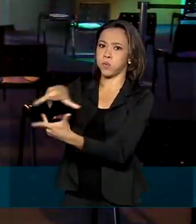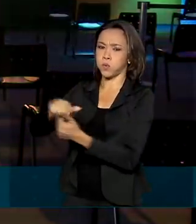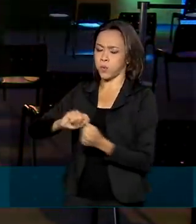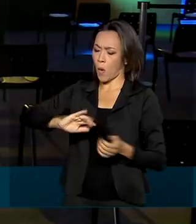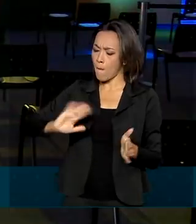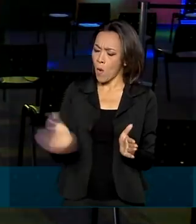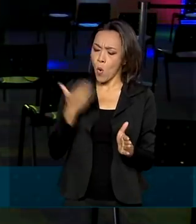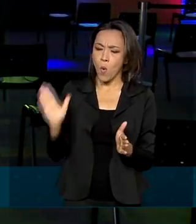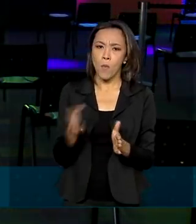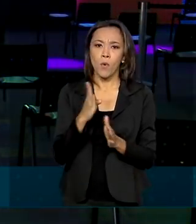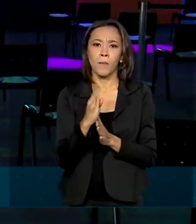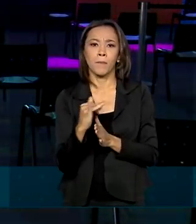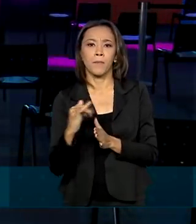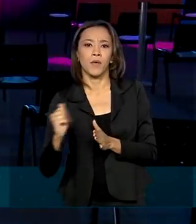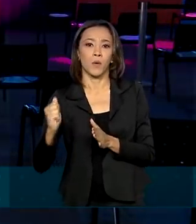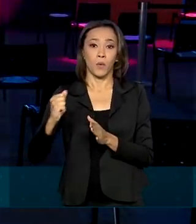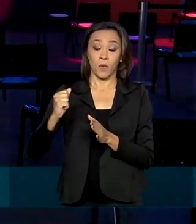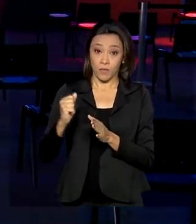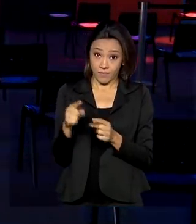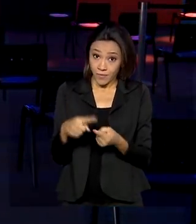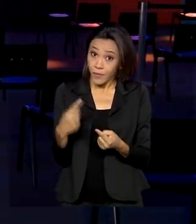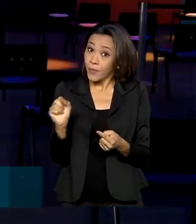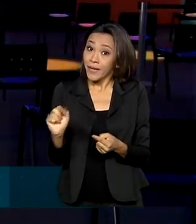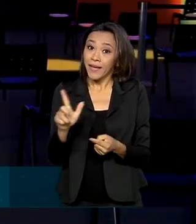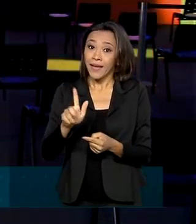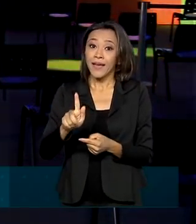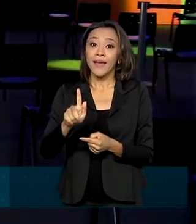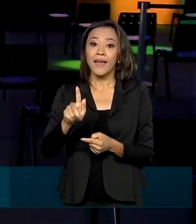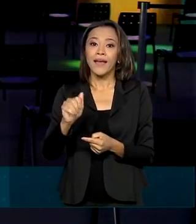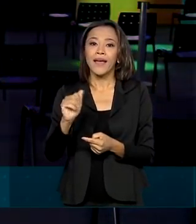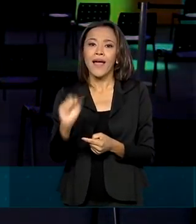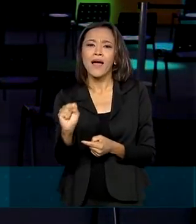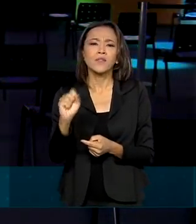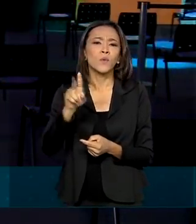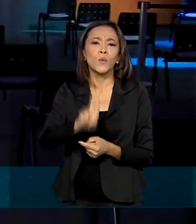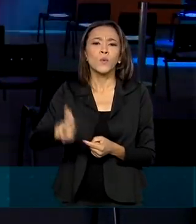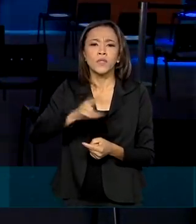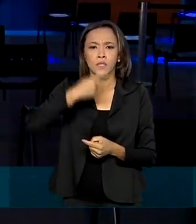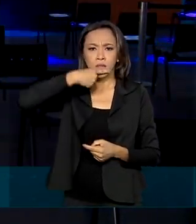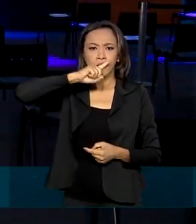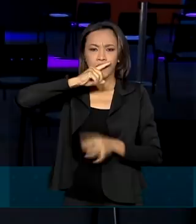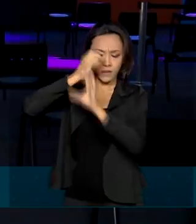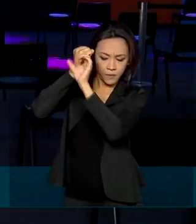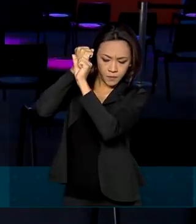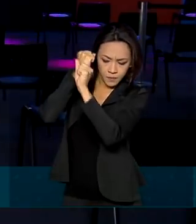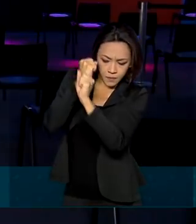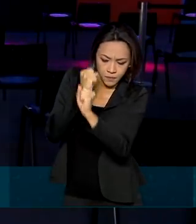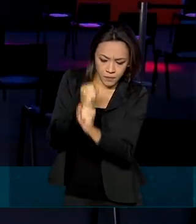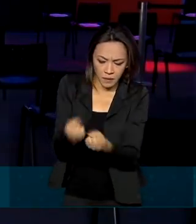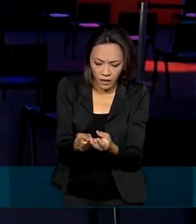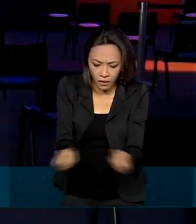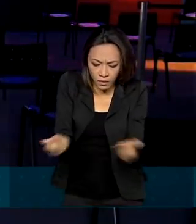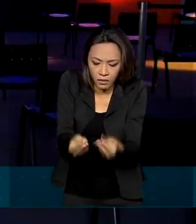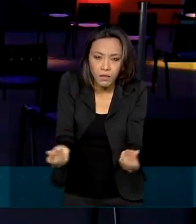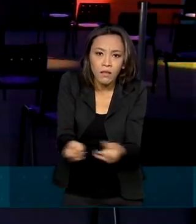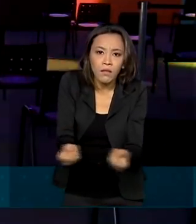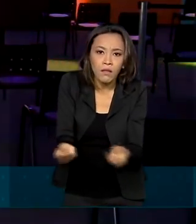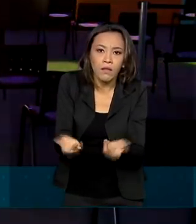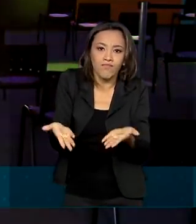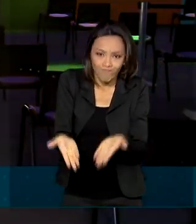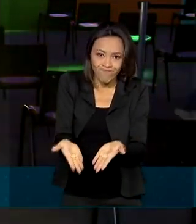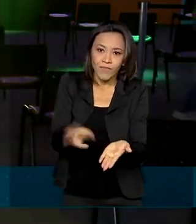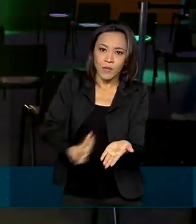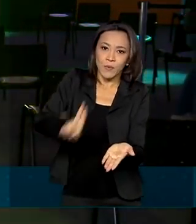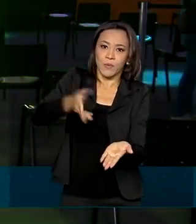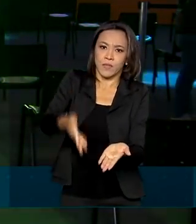biogás através dos subprodutos da cana-de-açúcar. Financiada pelo BNDES, ela tem capacidade de gerar